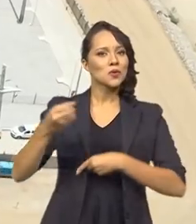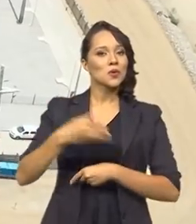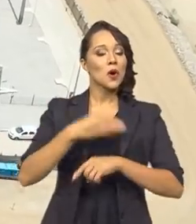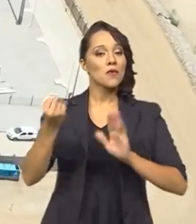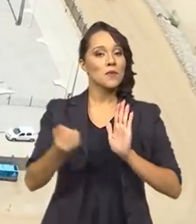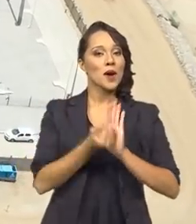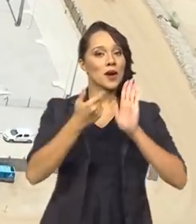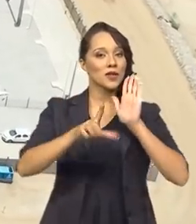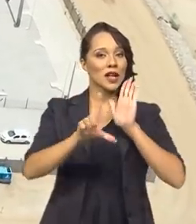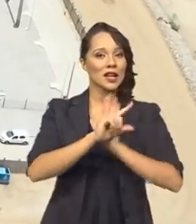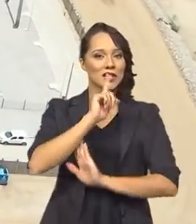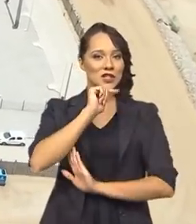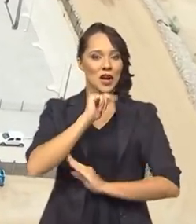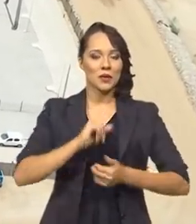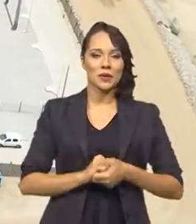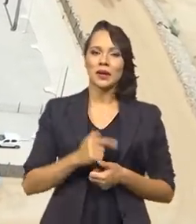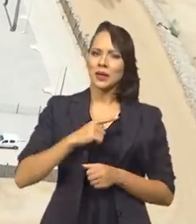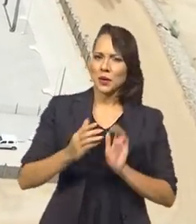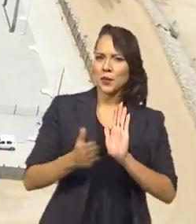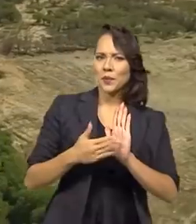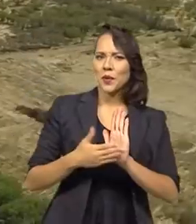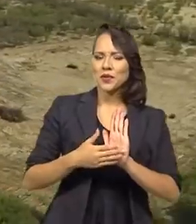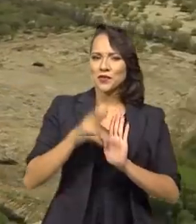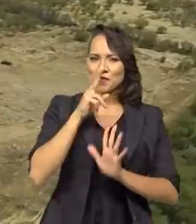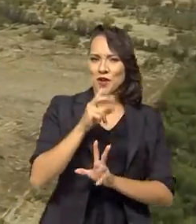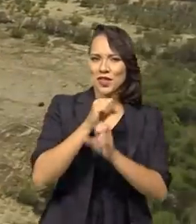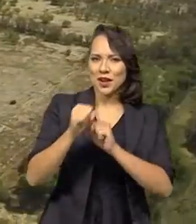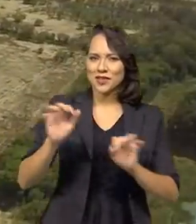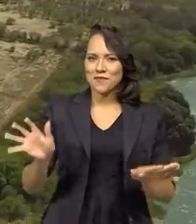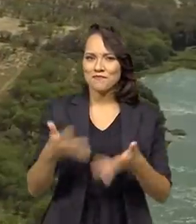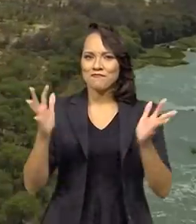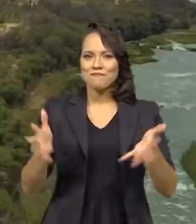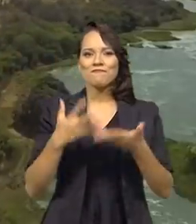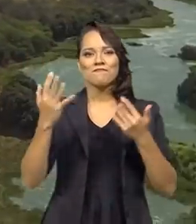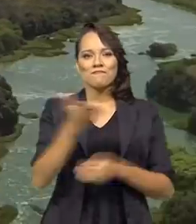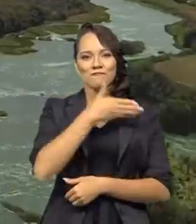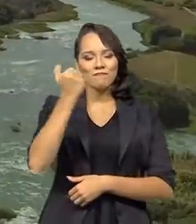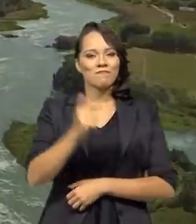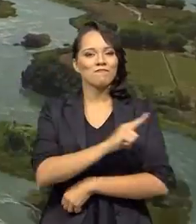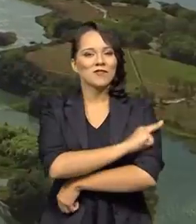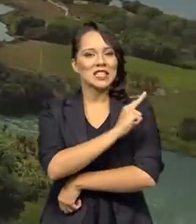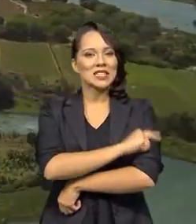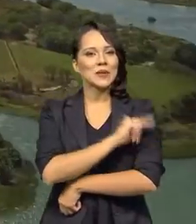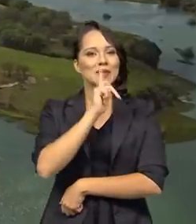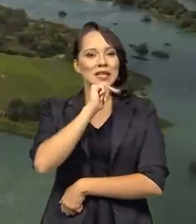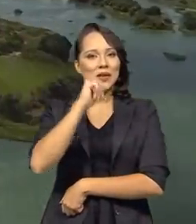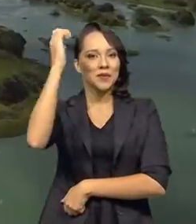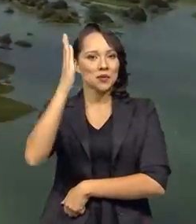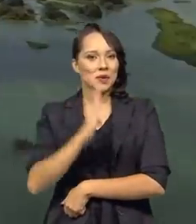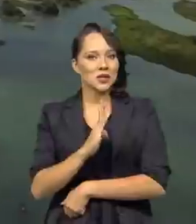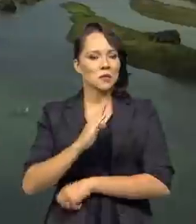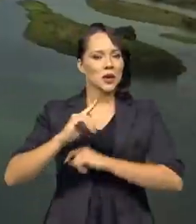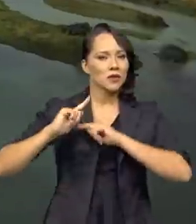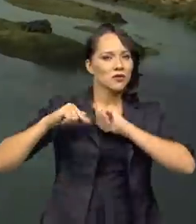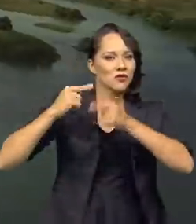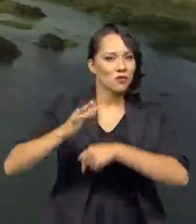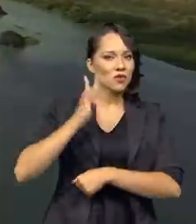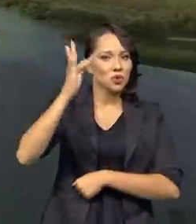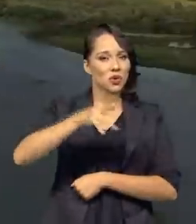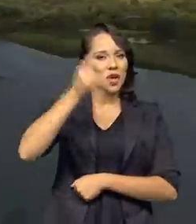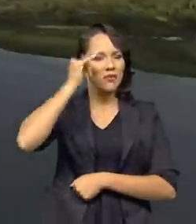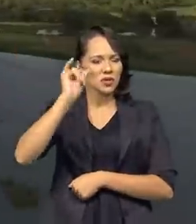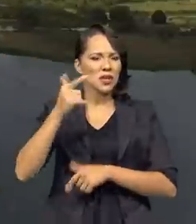novo marco hídrico, que tem a proposta de fortalecer e aprimorar a gestão das águas no país para que gerações futuras